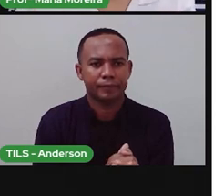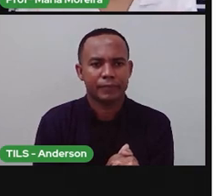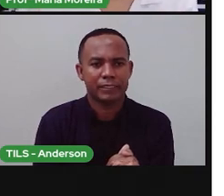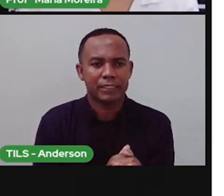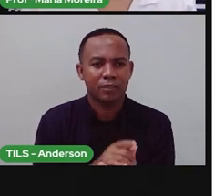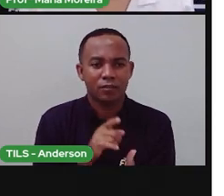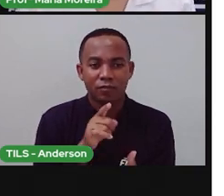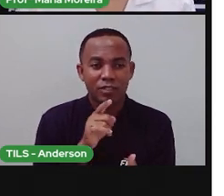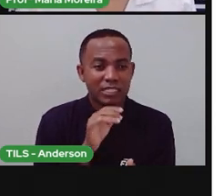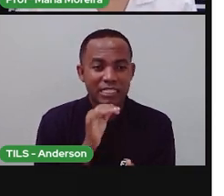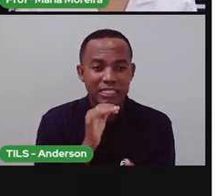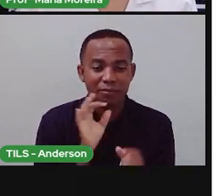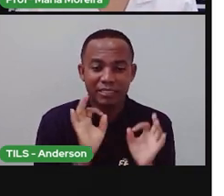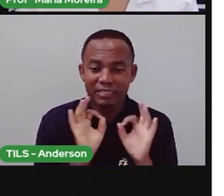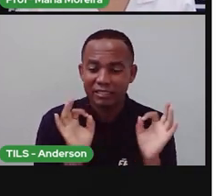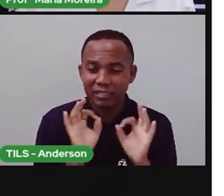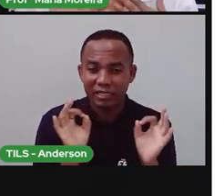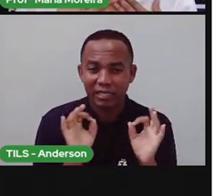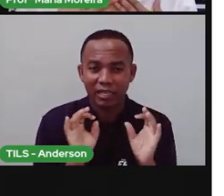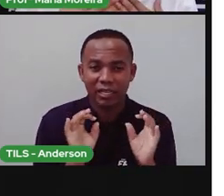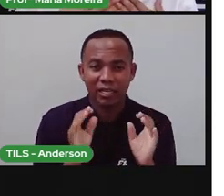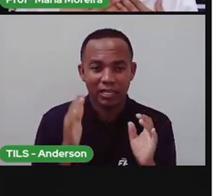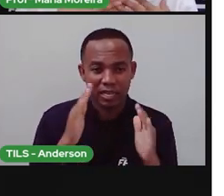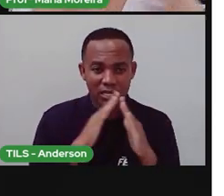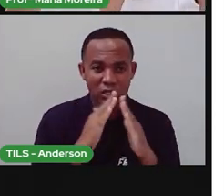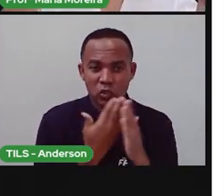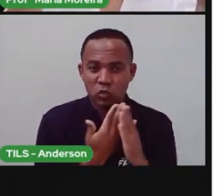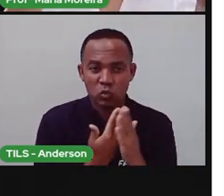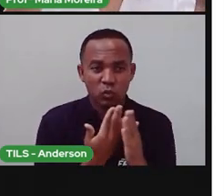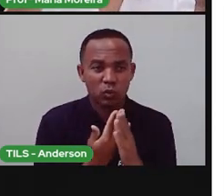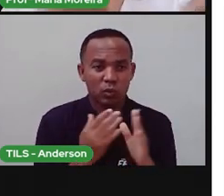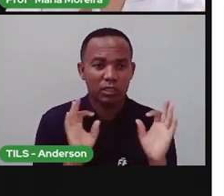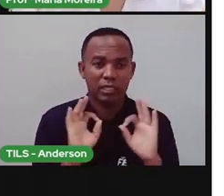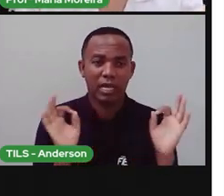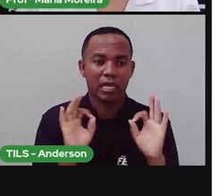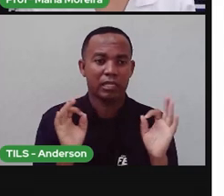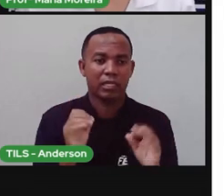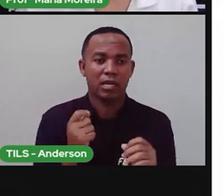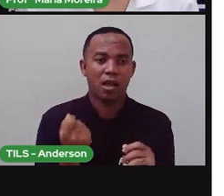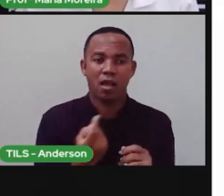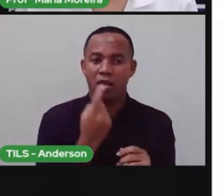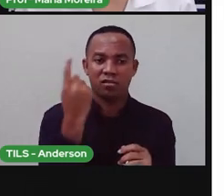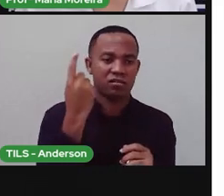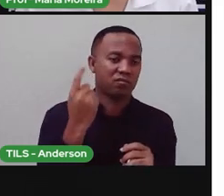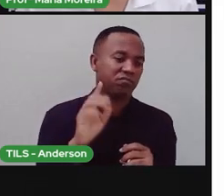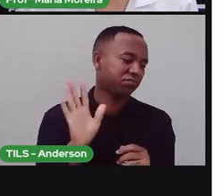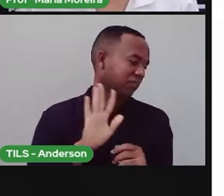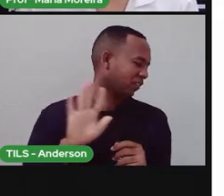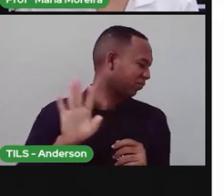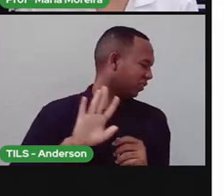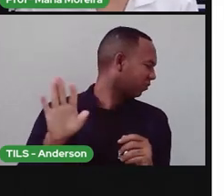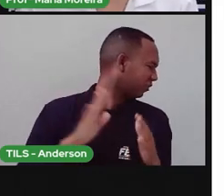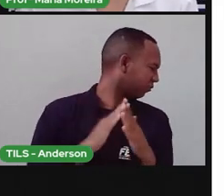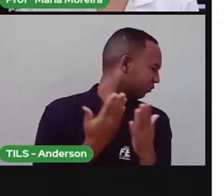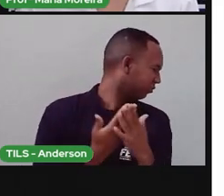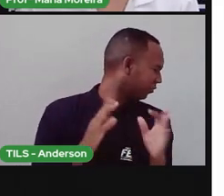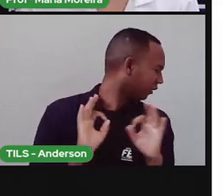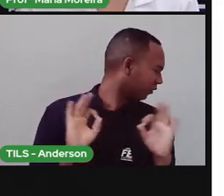se ninguém quisesse estudar. Eu não quisesse estudar. Anderson, né? Também não quisesse estudar. E aí?